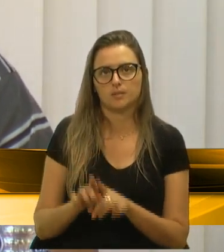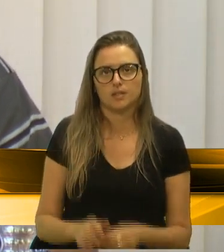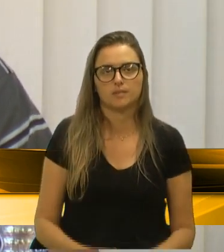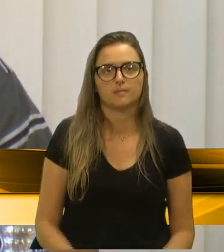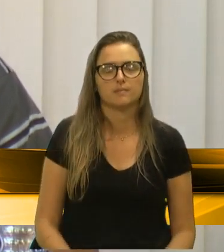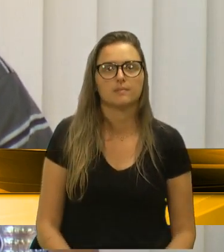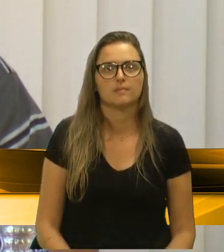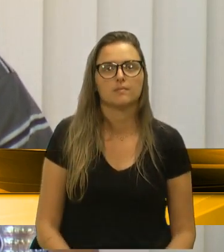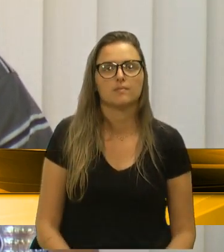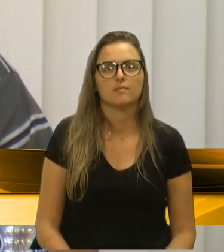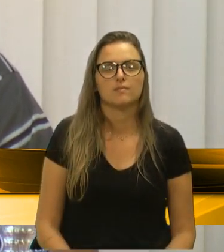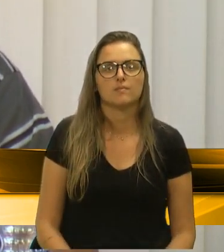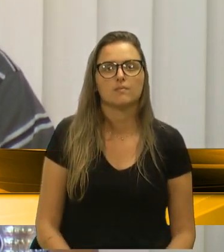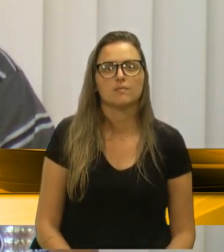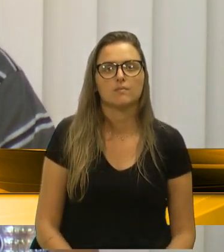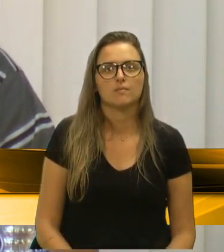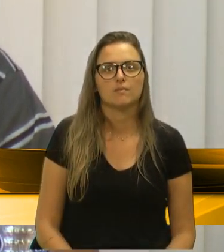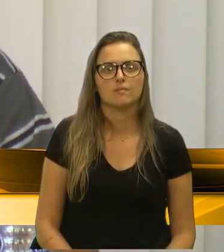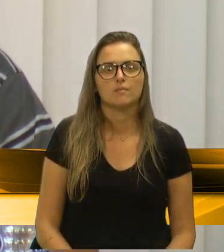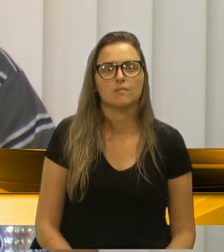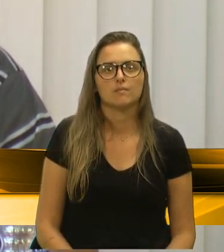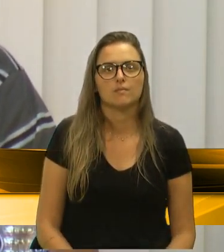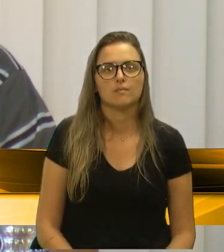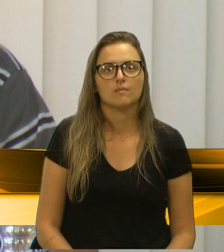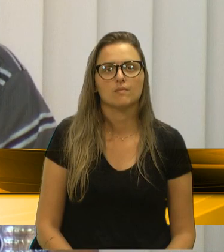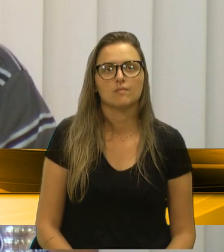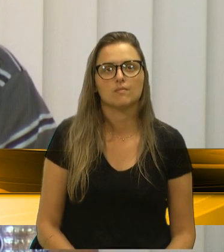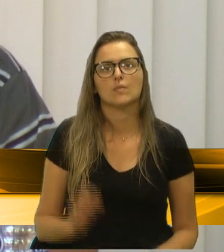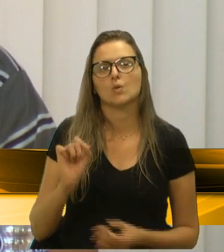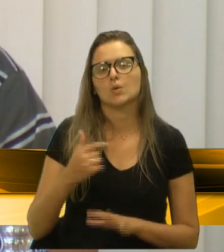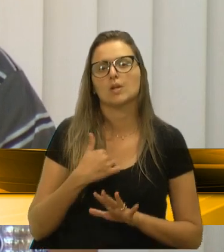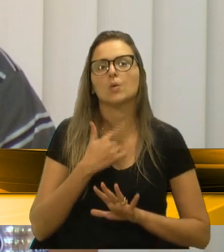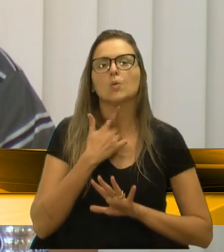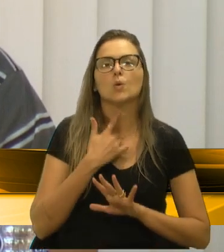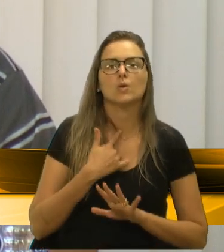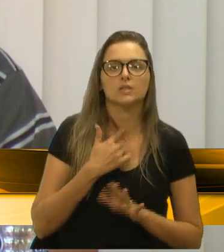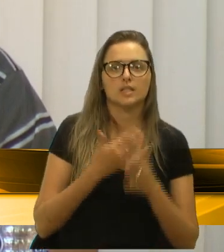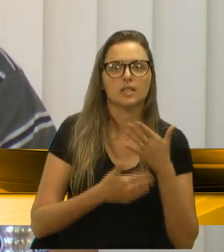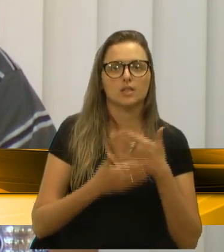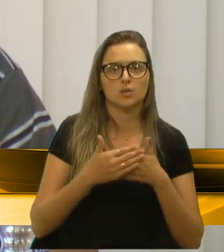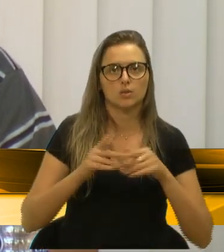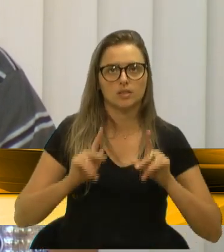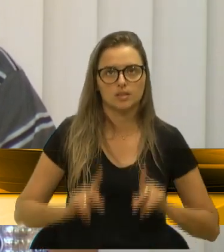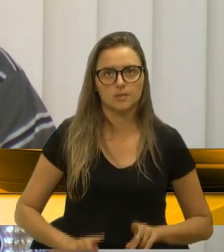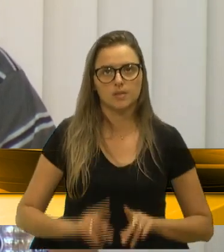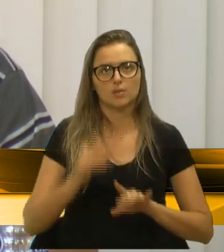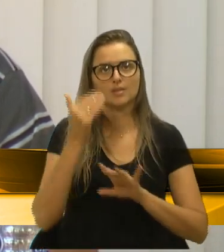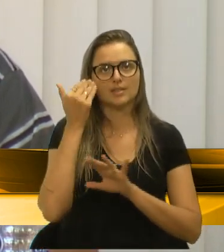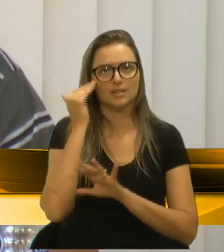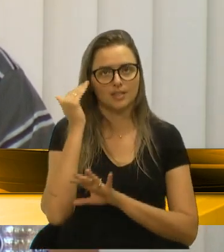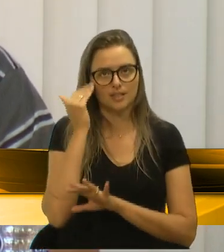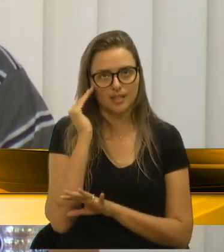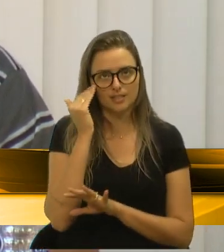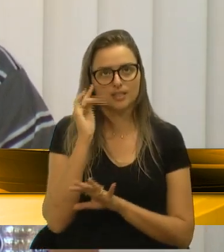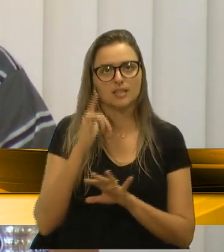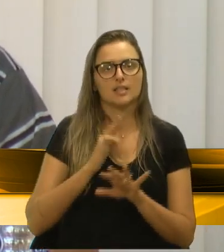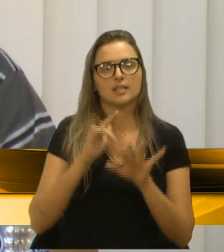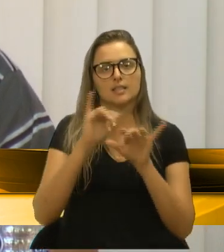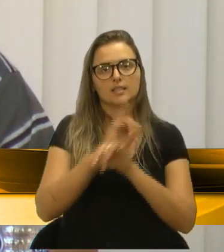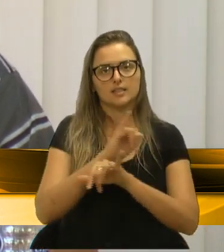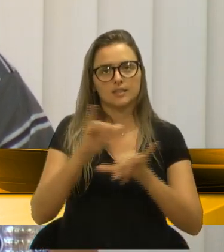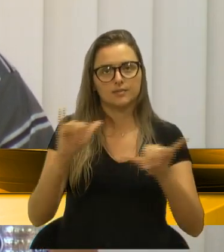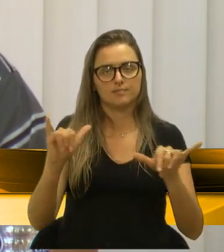Então, o que eu gostaria que ficasse a mensagem, que isso fosse transmitido à